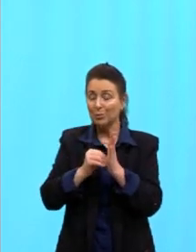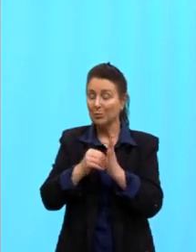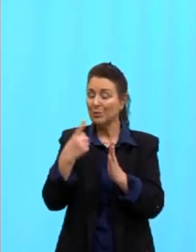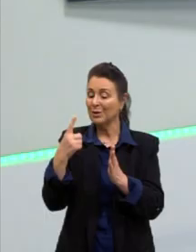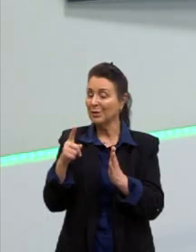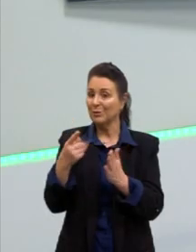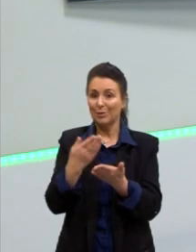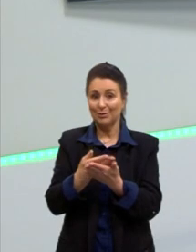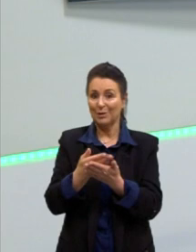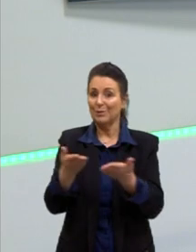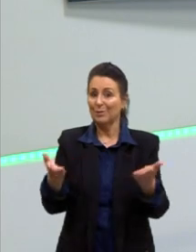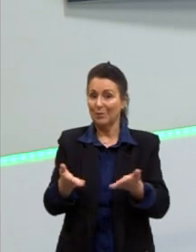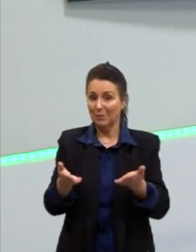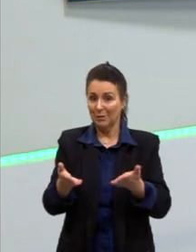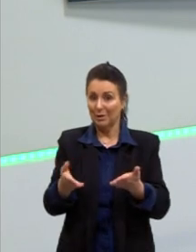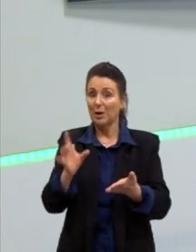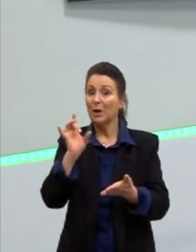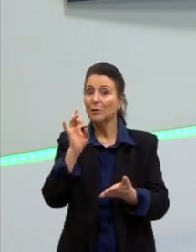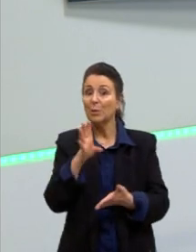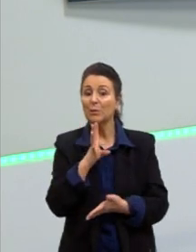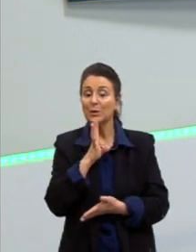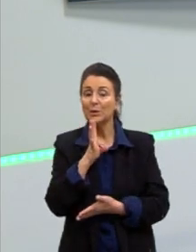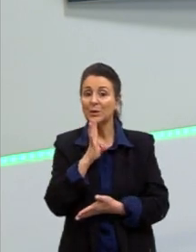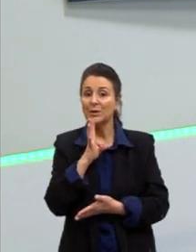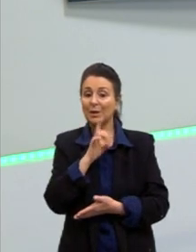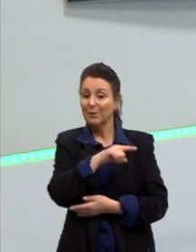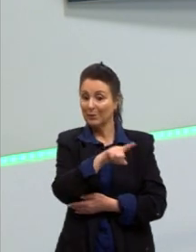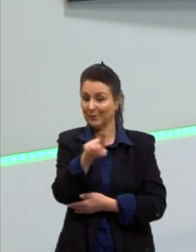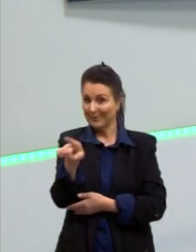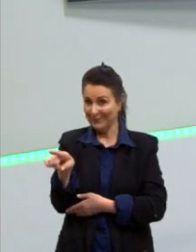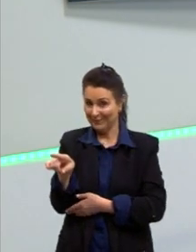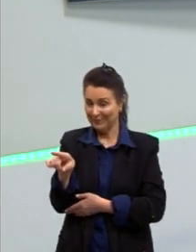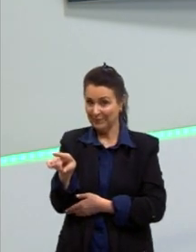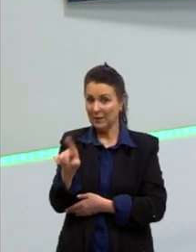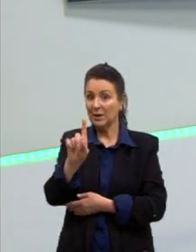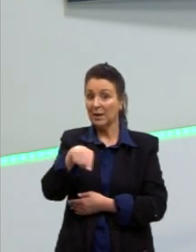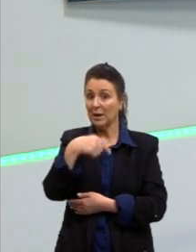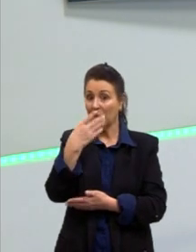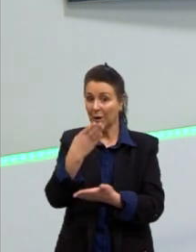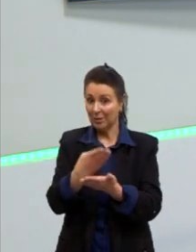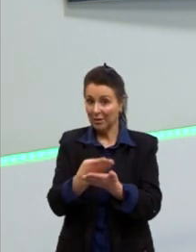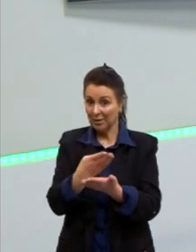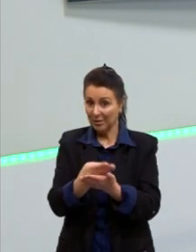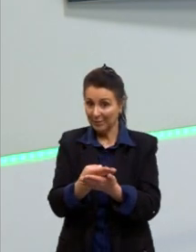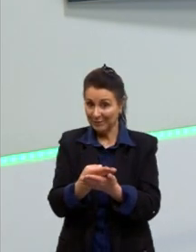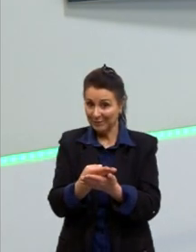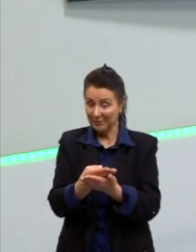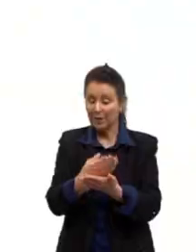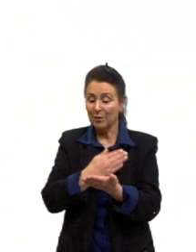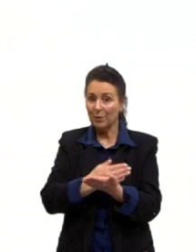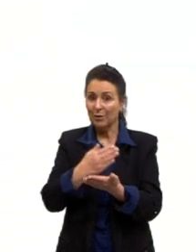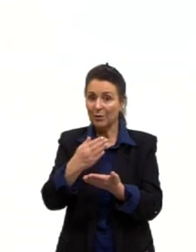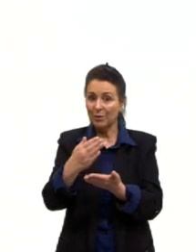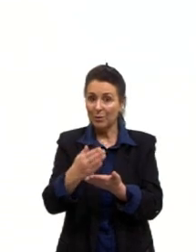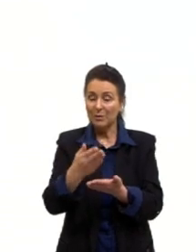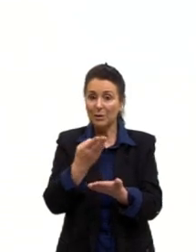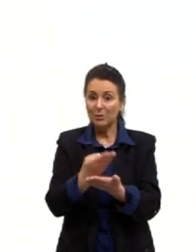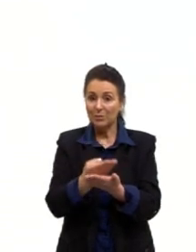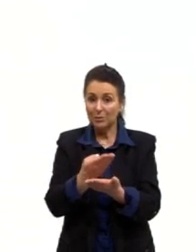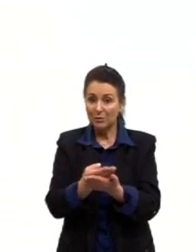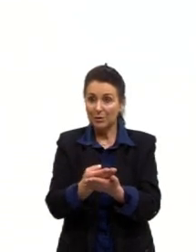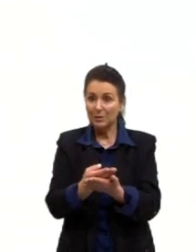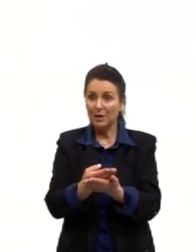Aqui, então, apenas para conhecimento de vocês. Na próxima aula, nós vamos começar, então, o estudo da